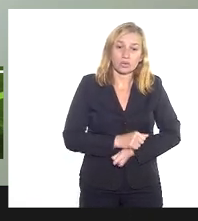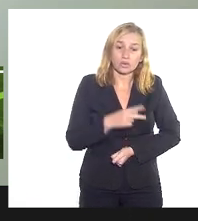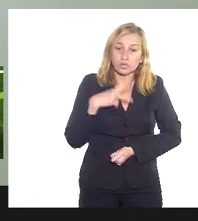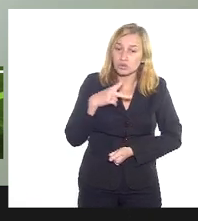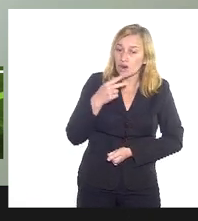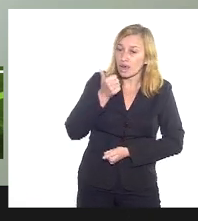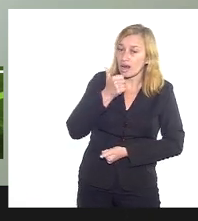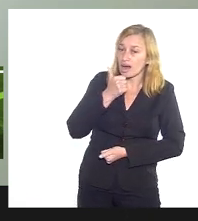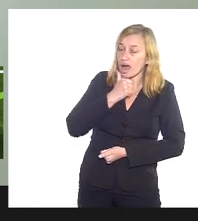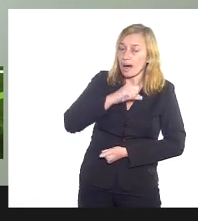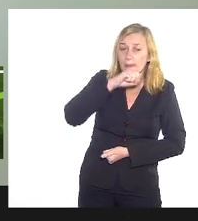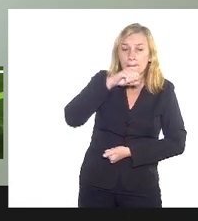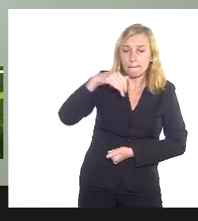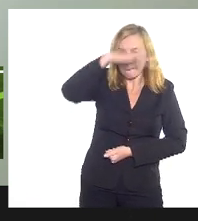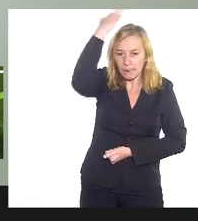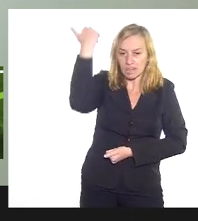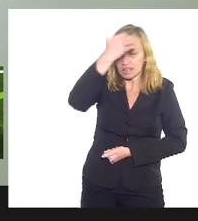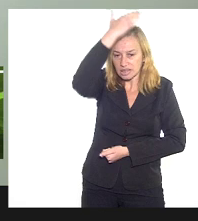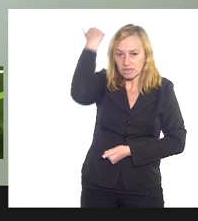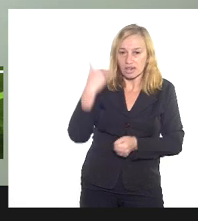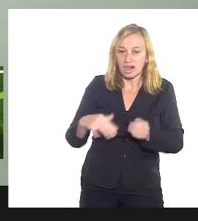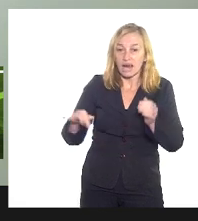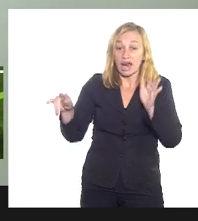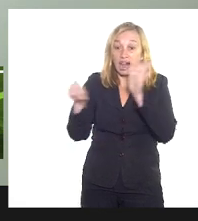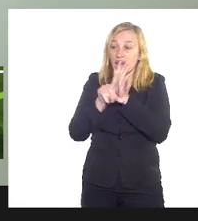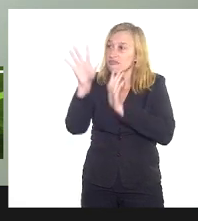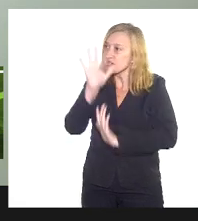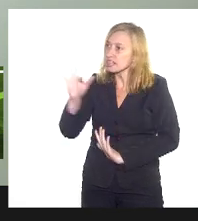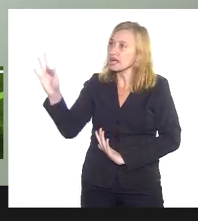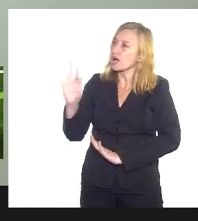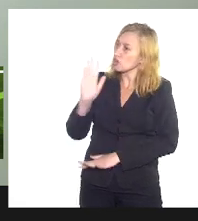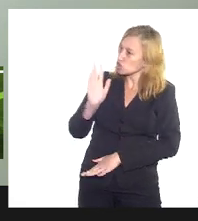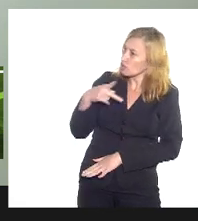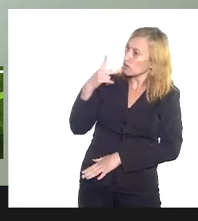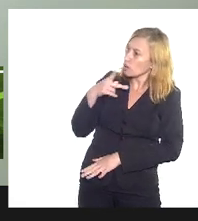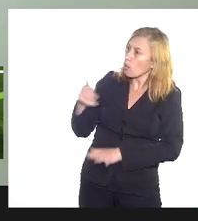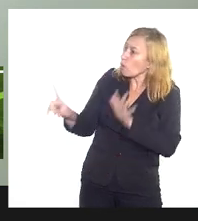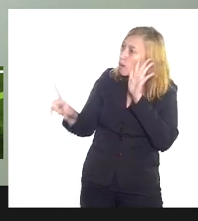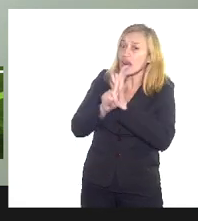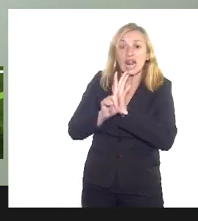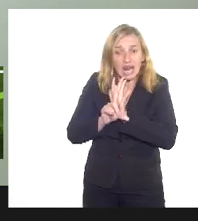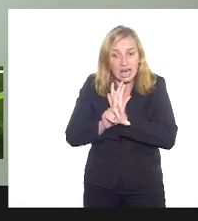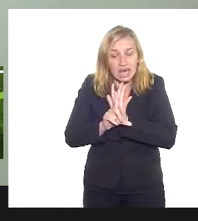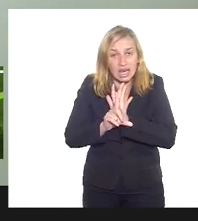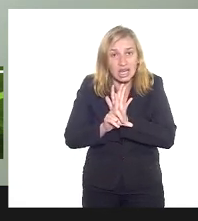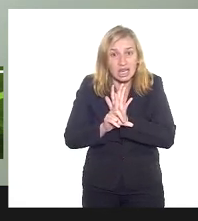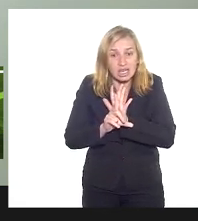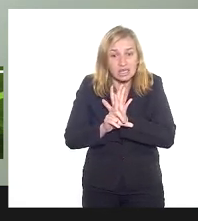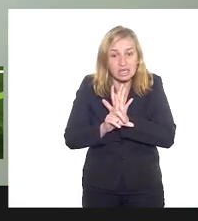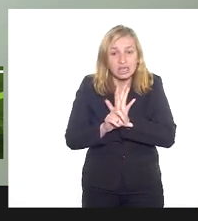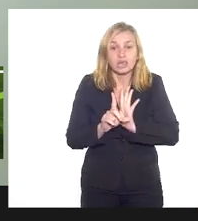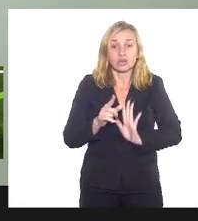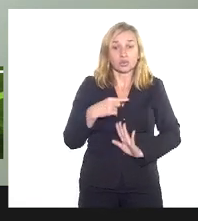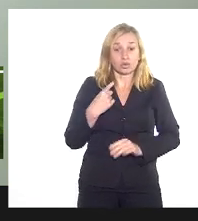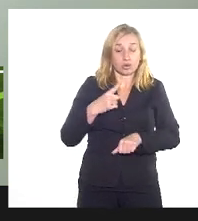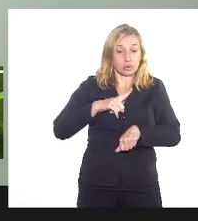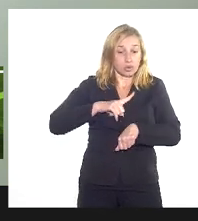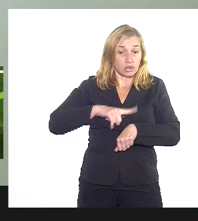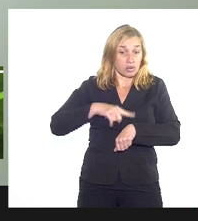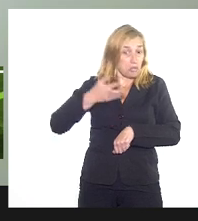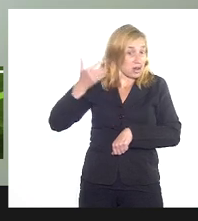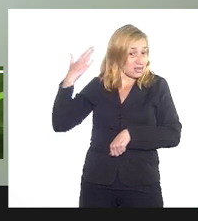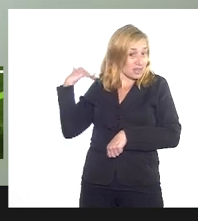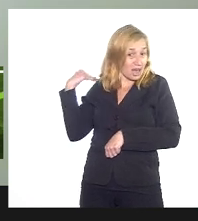a mãe traz aí a questão da lei federal, que você bem frisou, é uma lei que a gente, no nosso tempo, na nossa